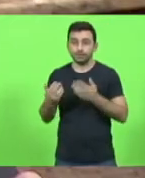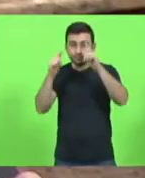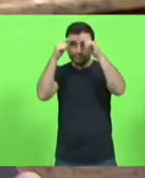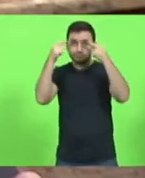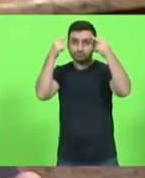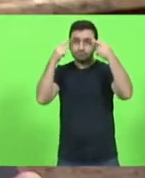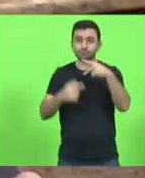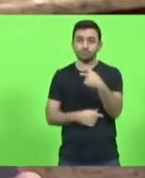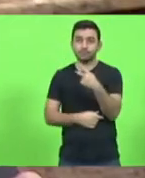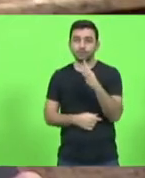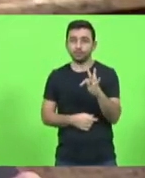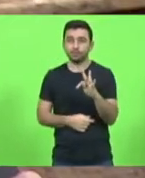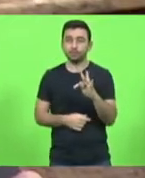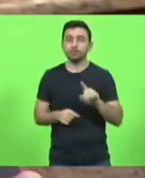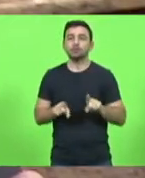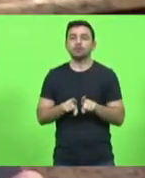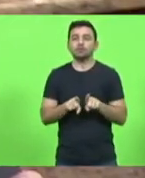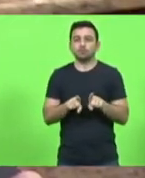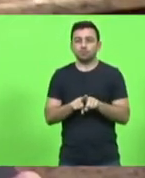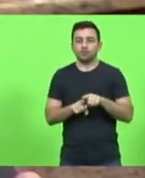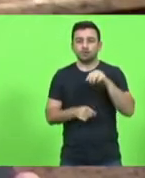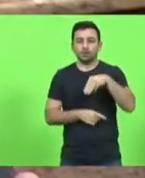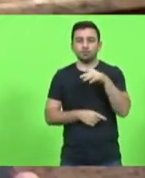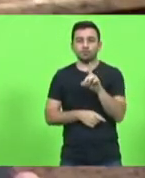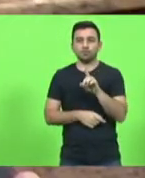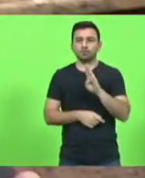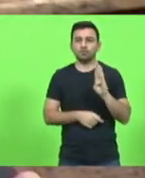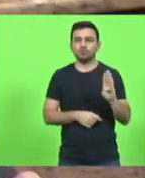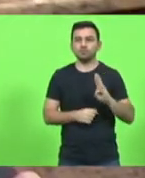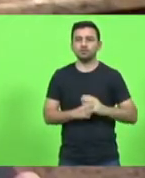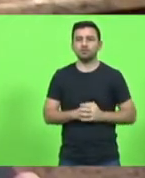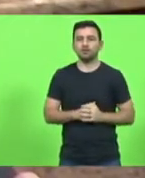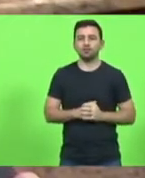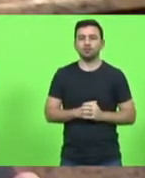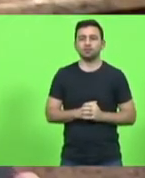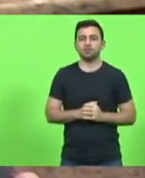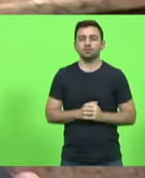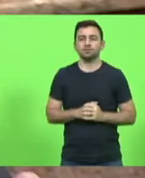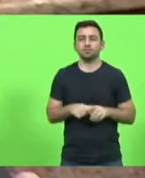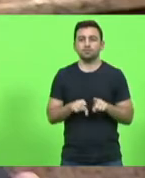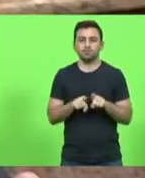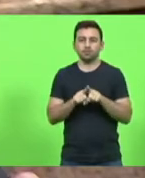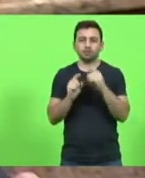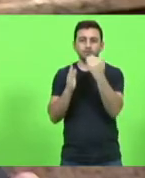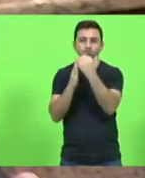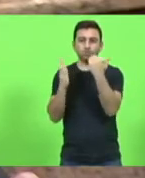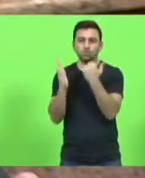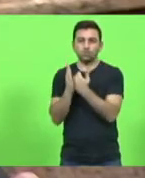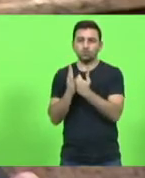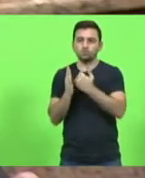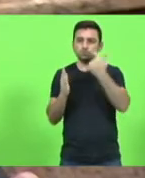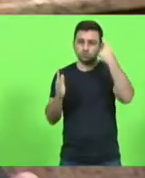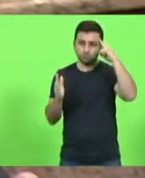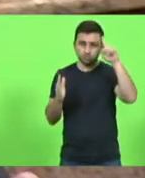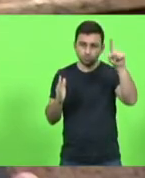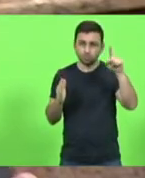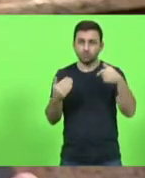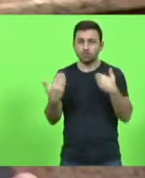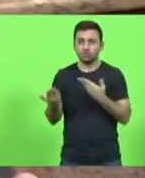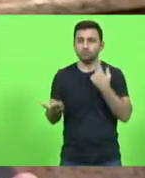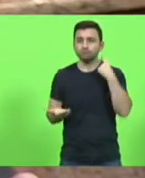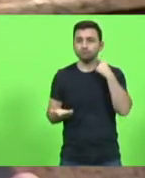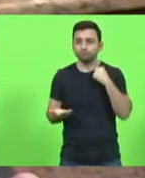e Valdir Cobalquini, bloco MDB, novo ou novo MDB. Ordem do dia. Após ser discutido pelos senhores deputados Silvio Drevec